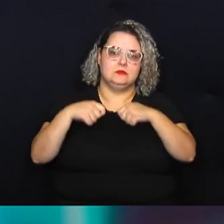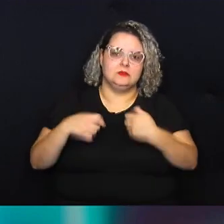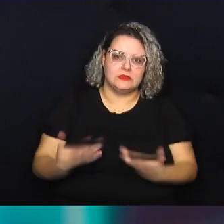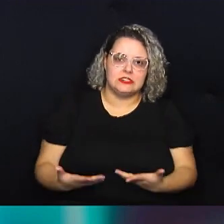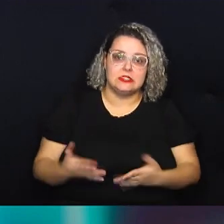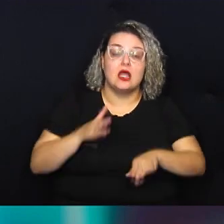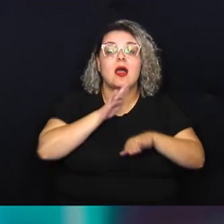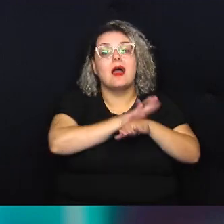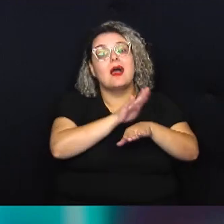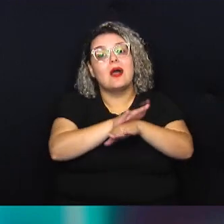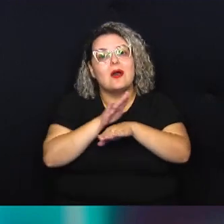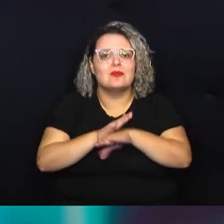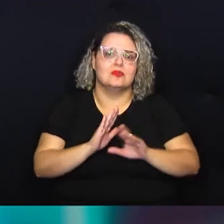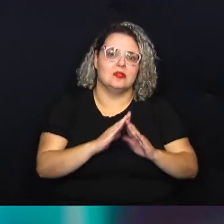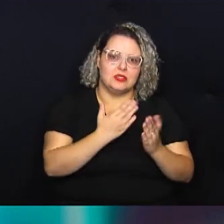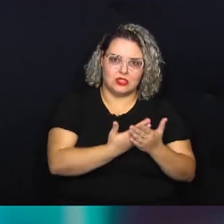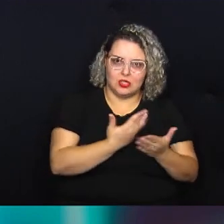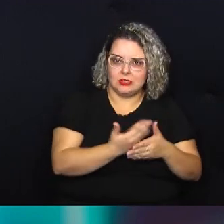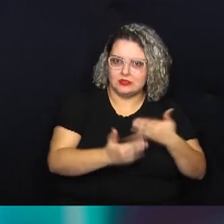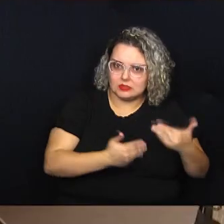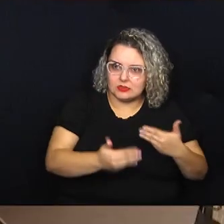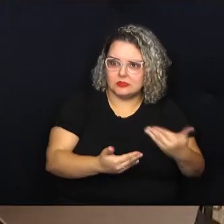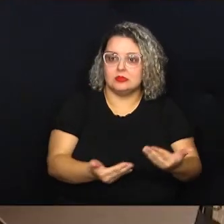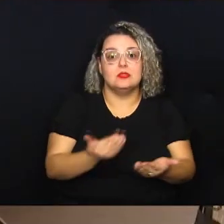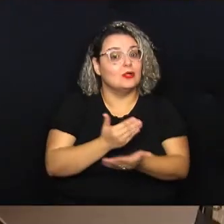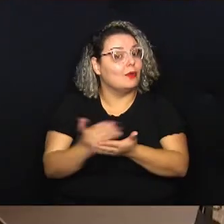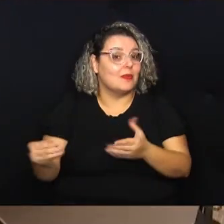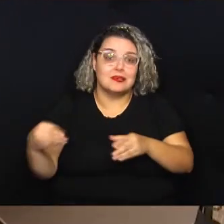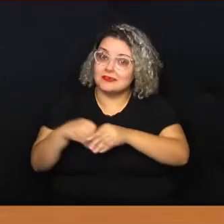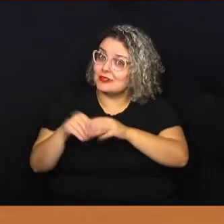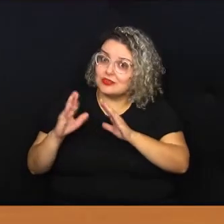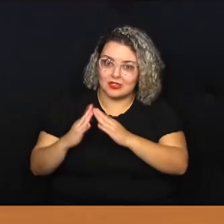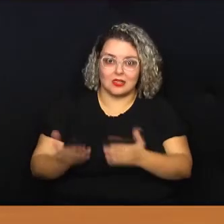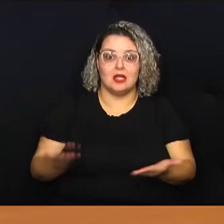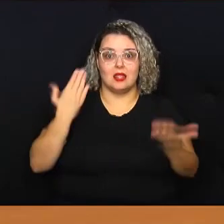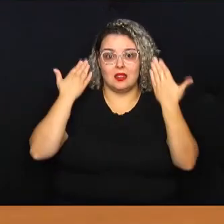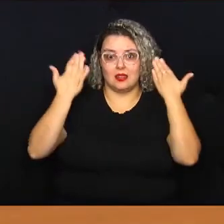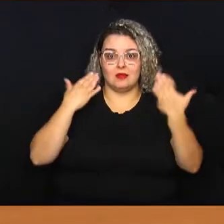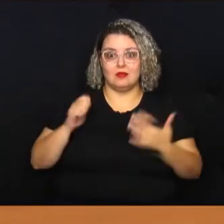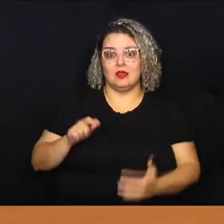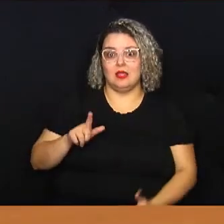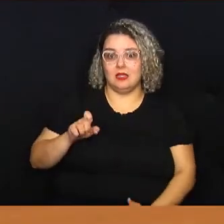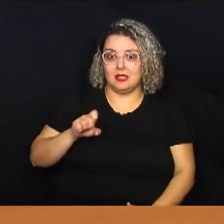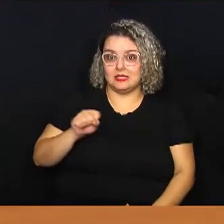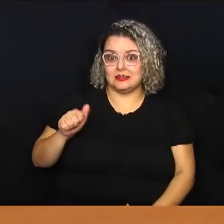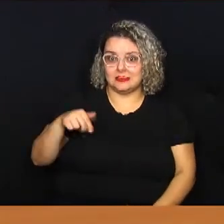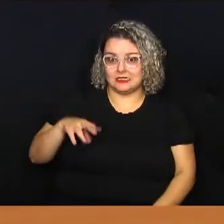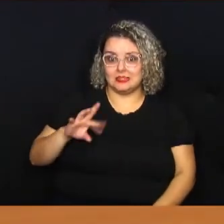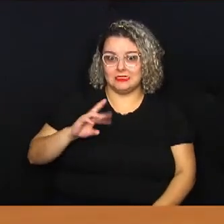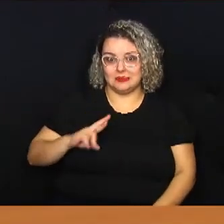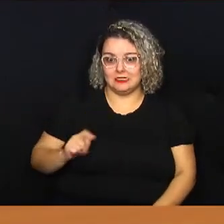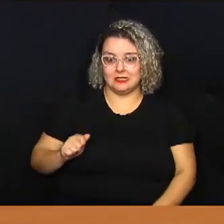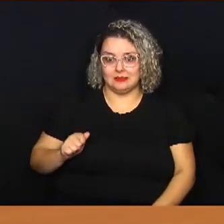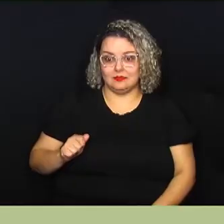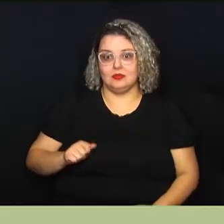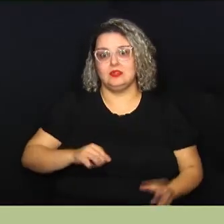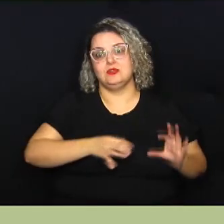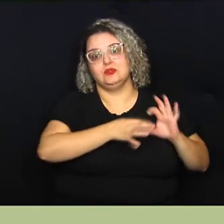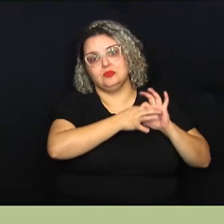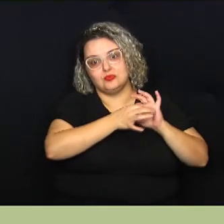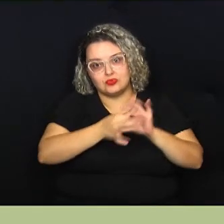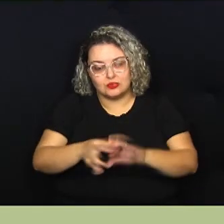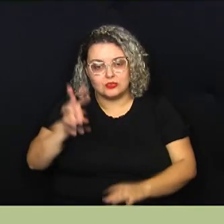auxiliá-los nesse processo. Esse auxílio começa em casa. A psicóloga Alessandra Lopes fez um contexto histórico e